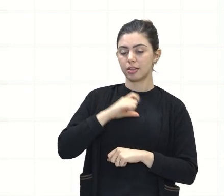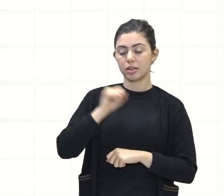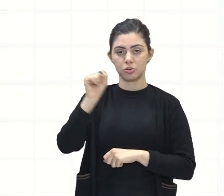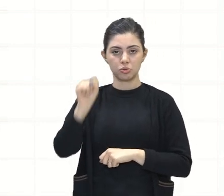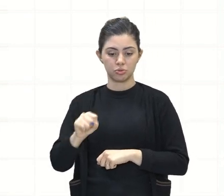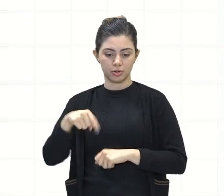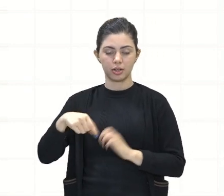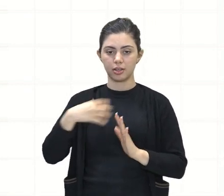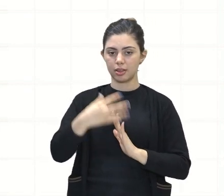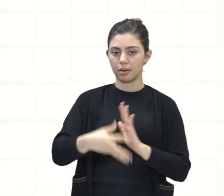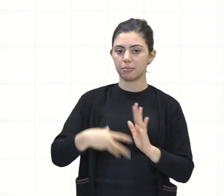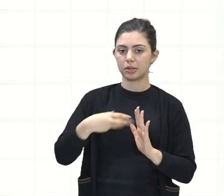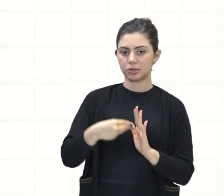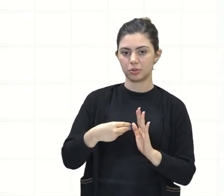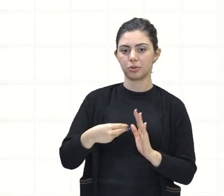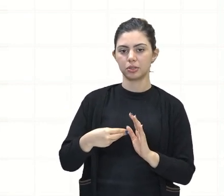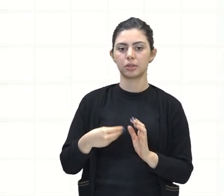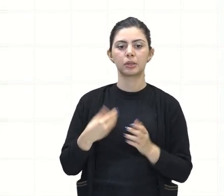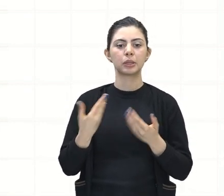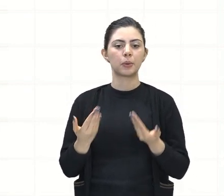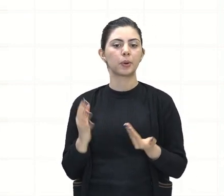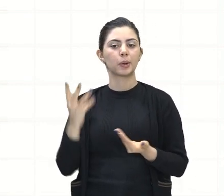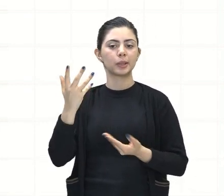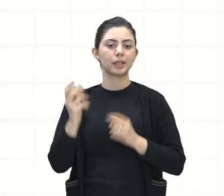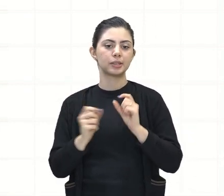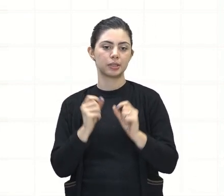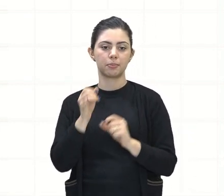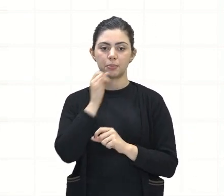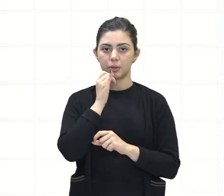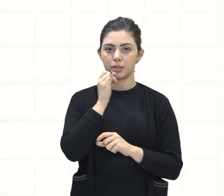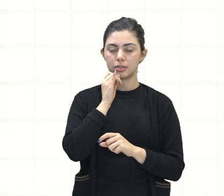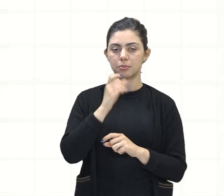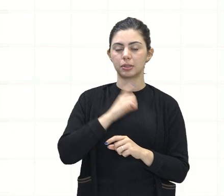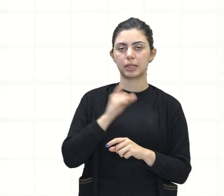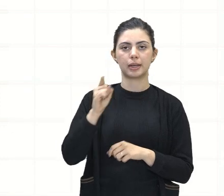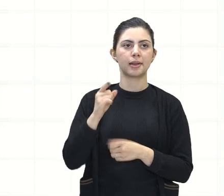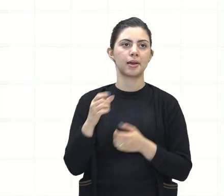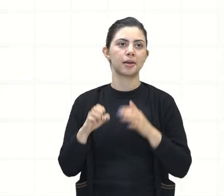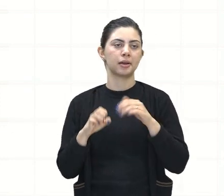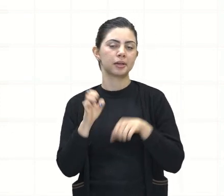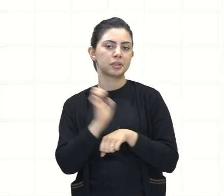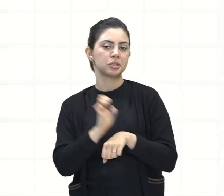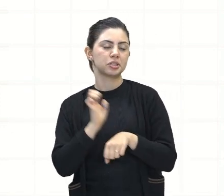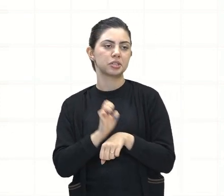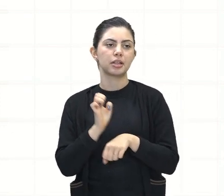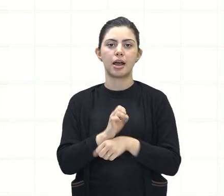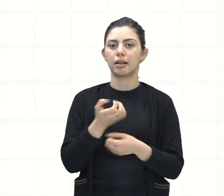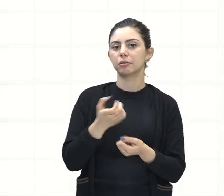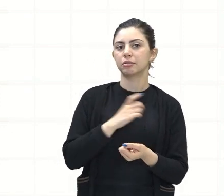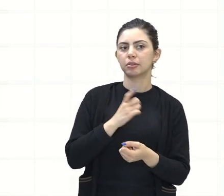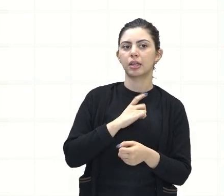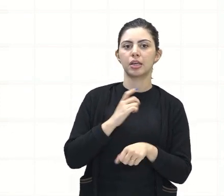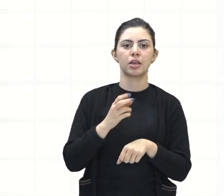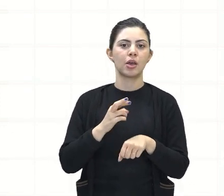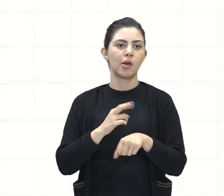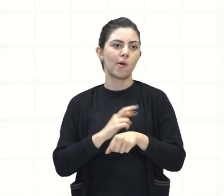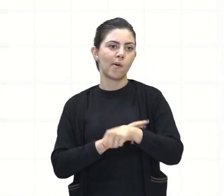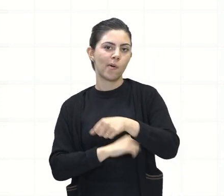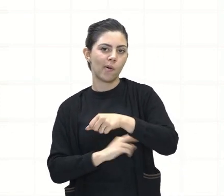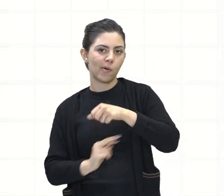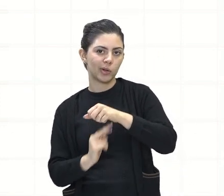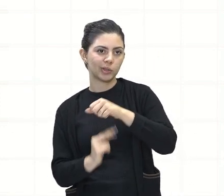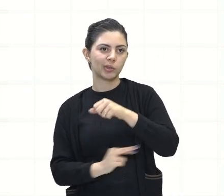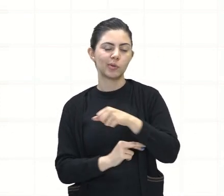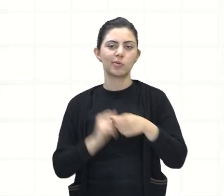chamado de friagem, que é quando as temperaturas no estado de Rondônia, no estado do Acre e no sul do Amazonas caem